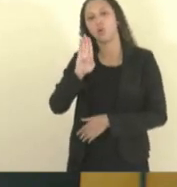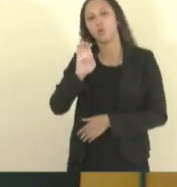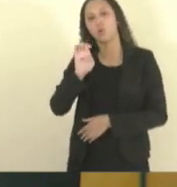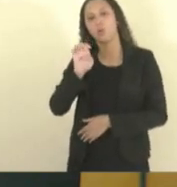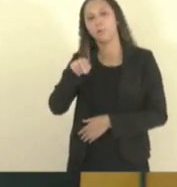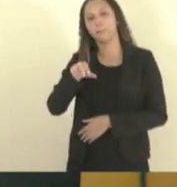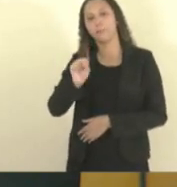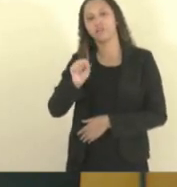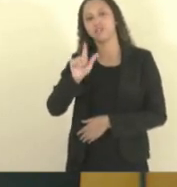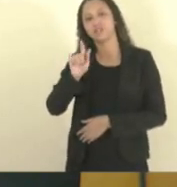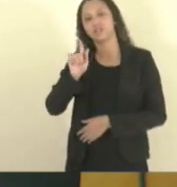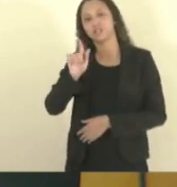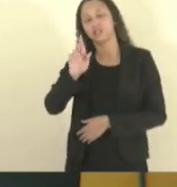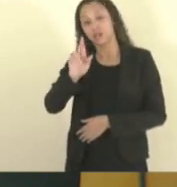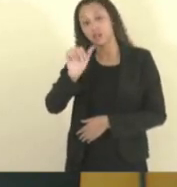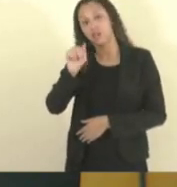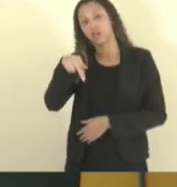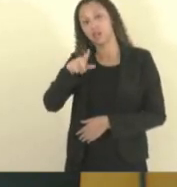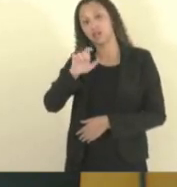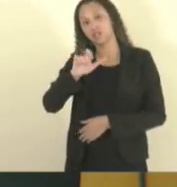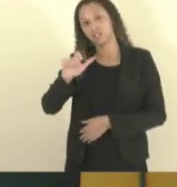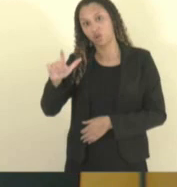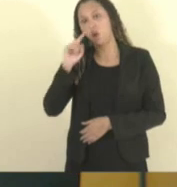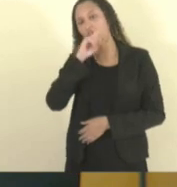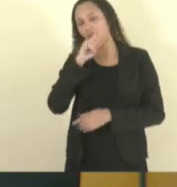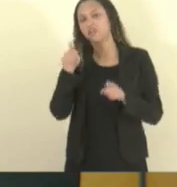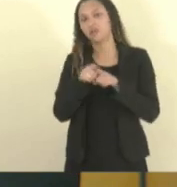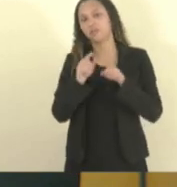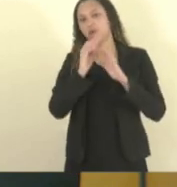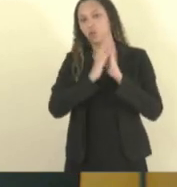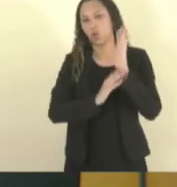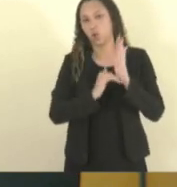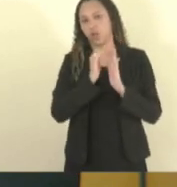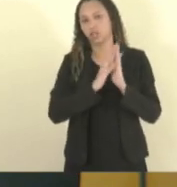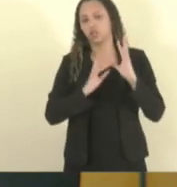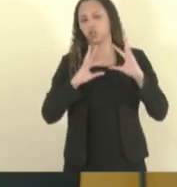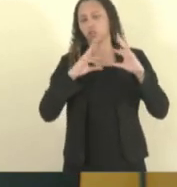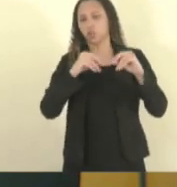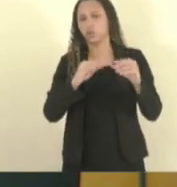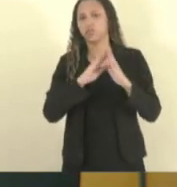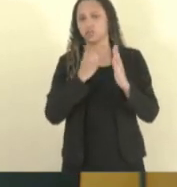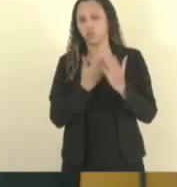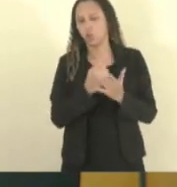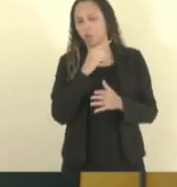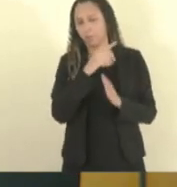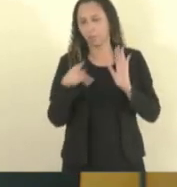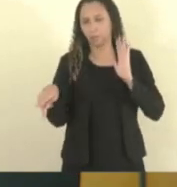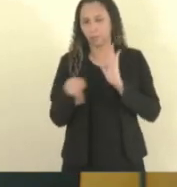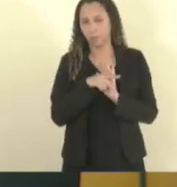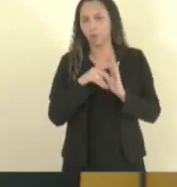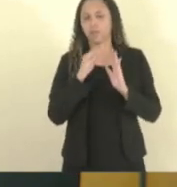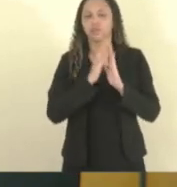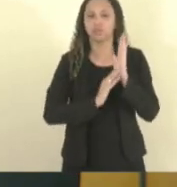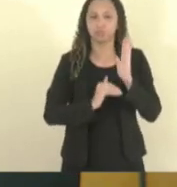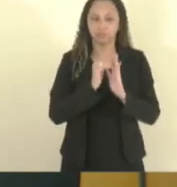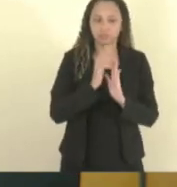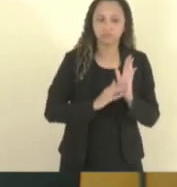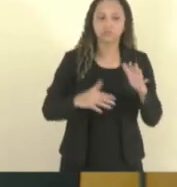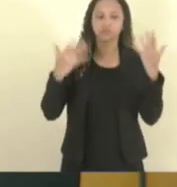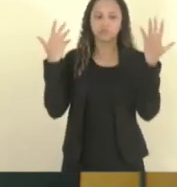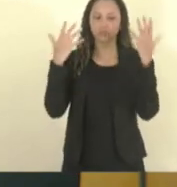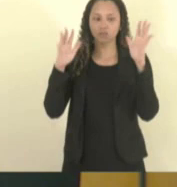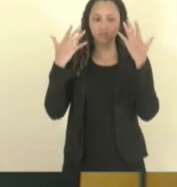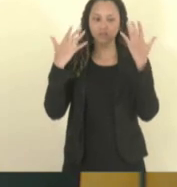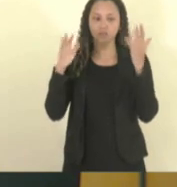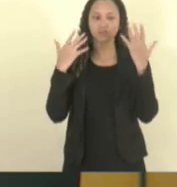Então, eu queria aqui parabenizar, tivemos uma recepção muito bacana lá do Israel